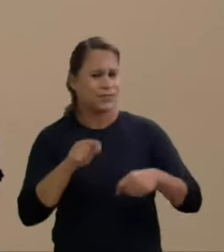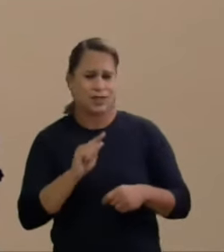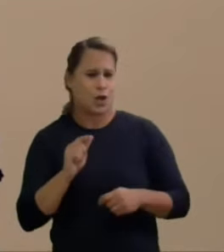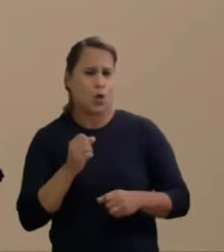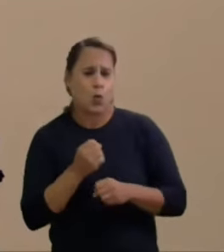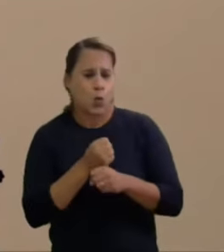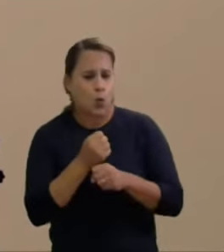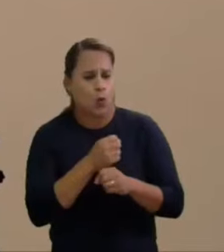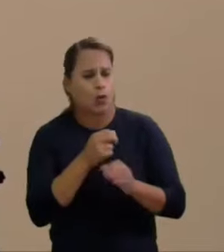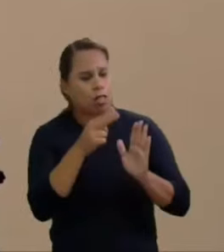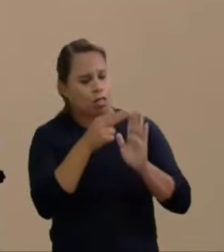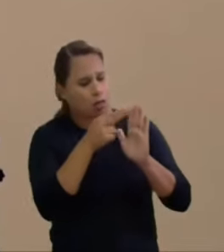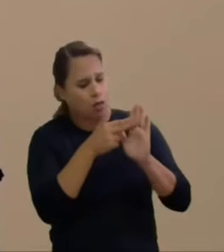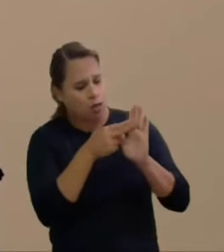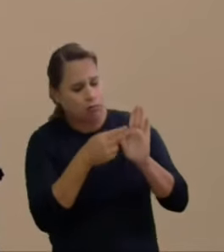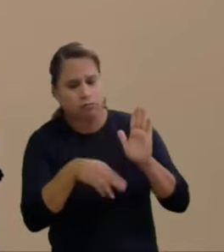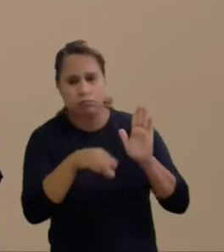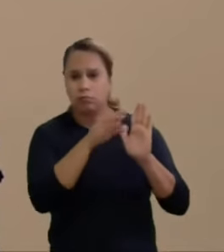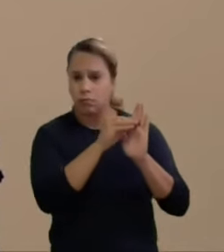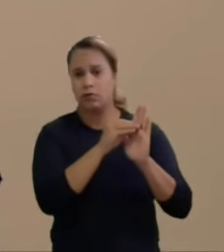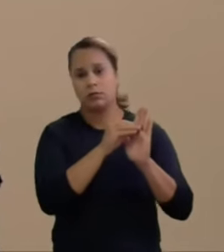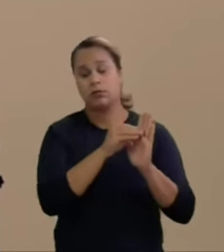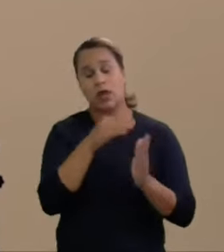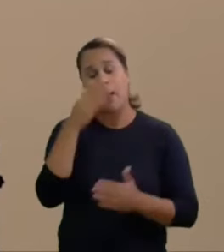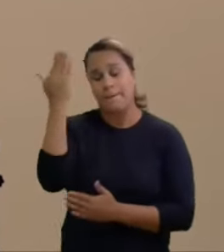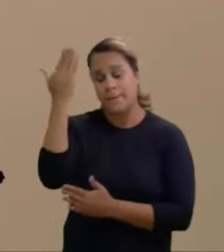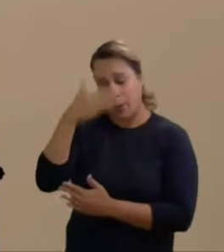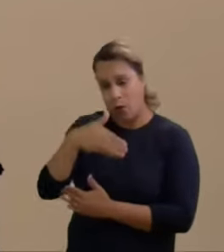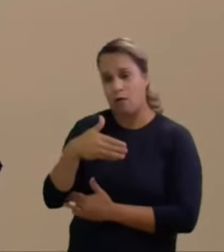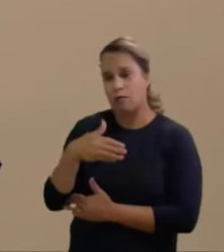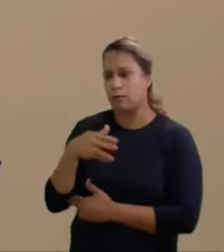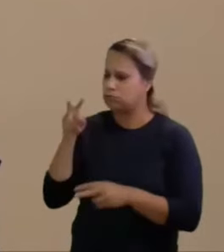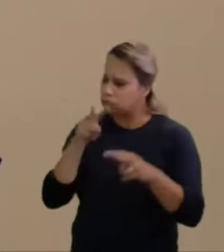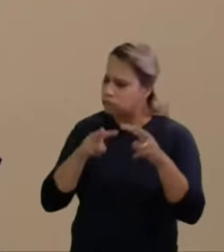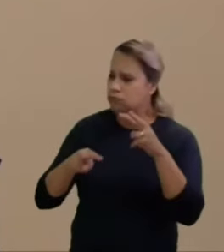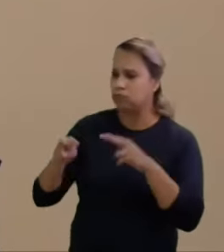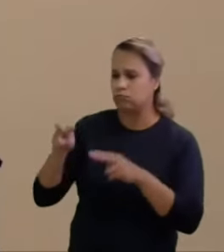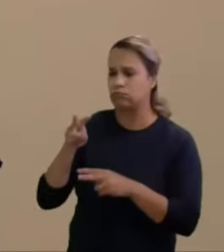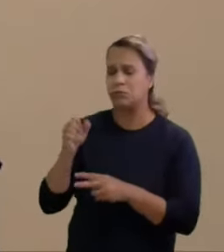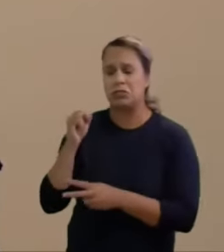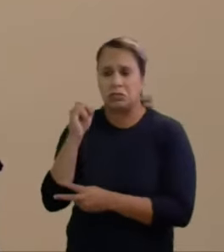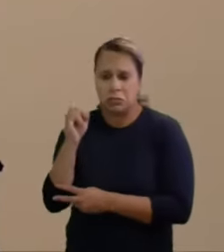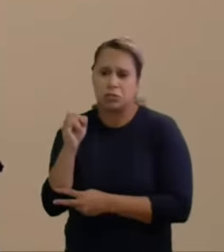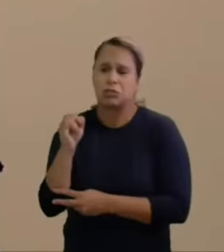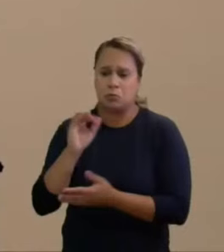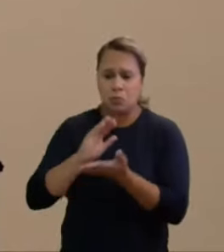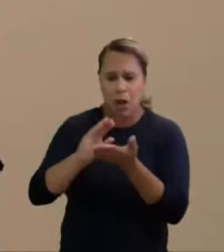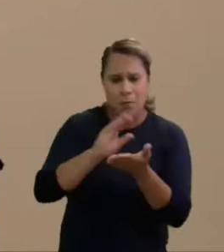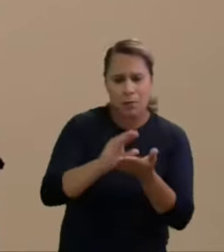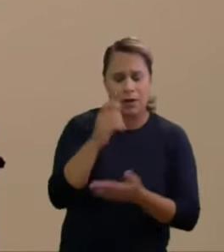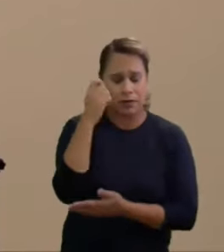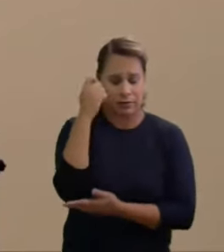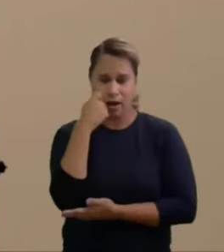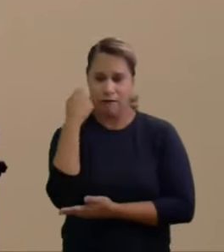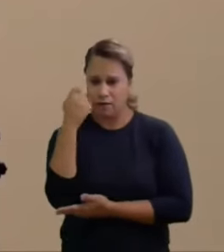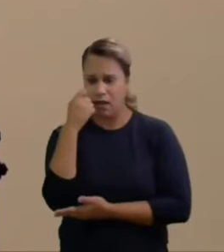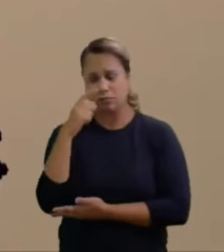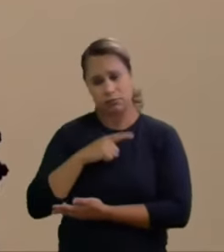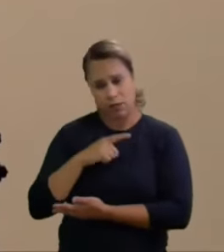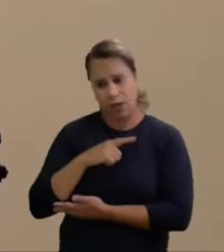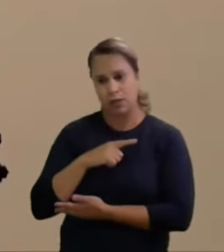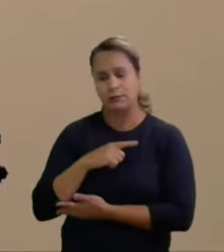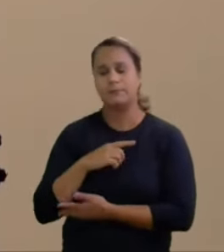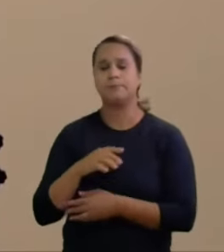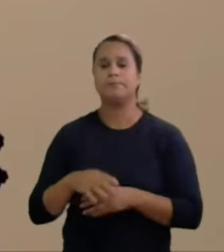norma. É mais uma questão de prova, verificar se está provado que houve o gasto excessivo e a gravidade dele. O TSE